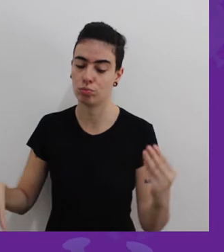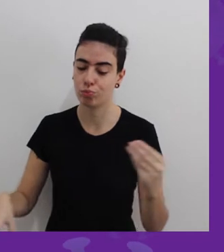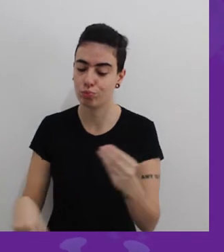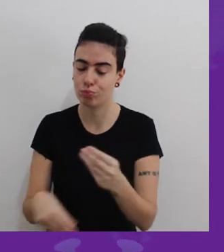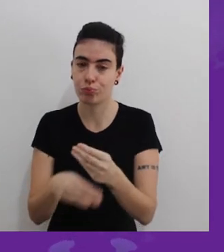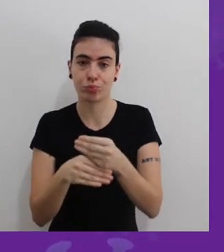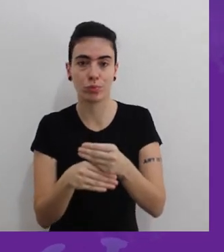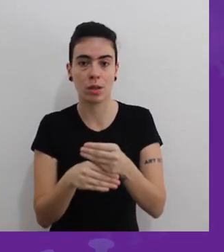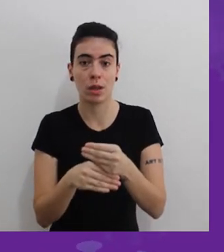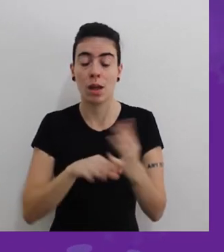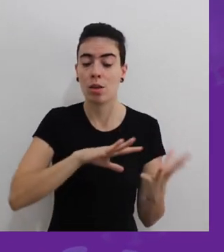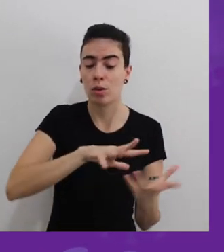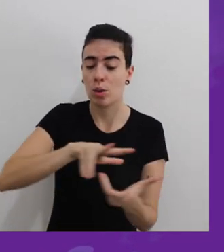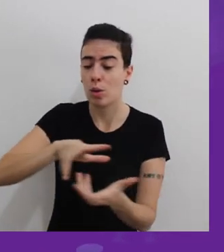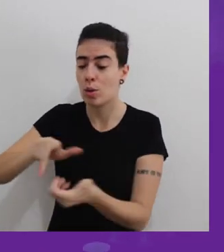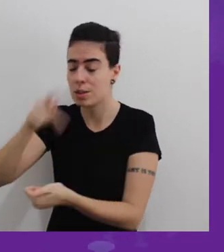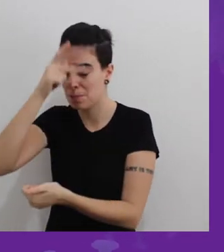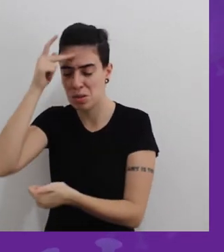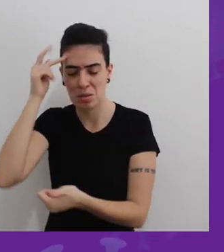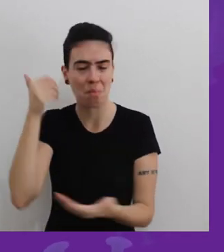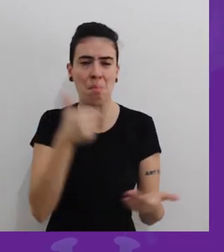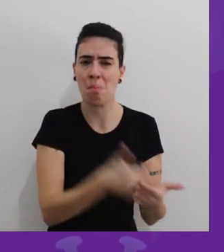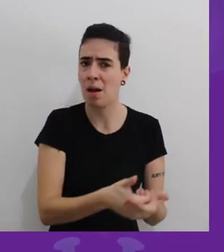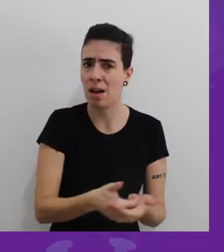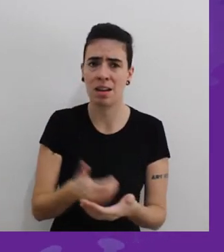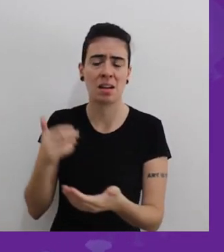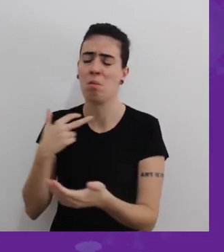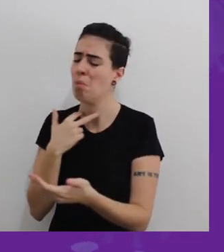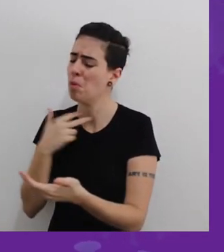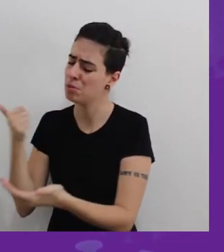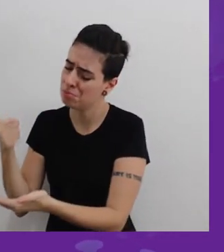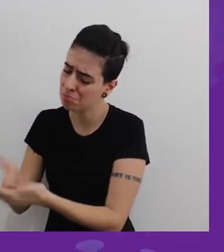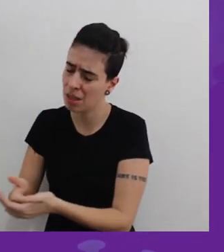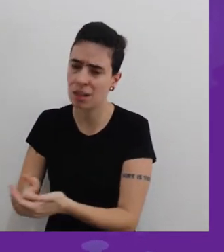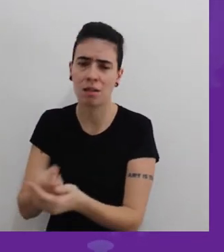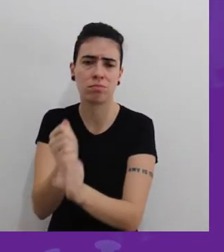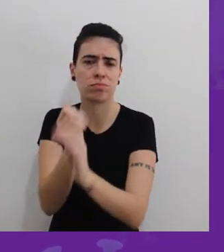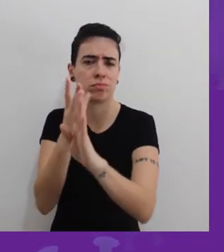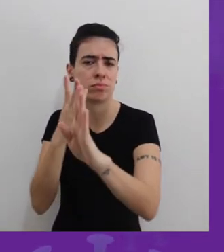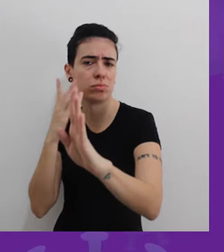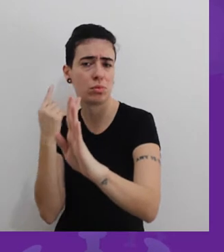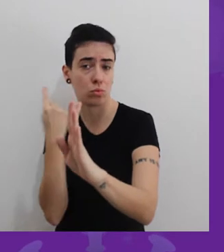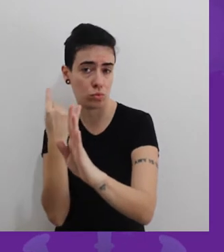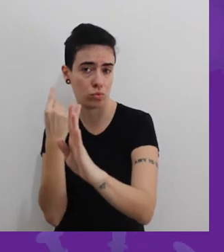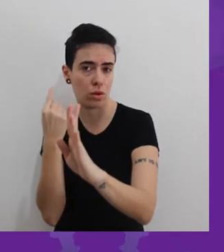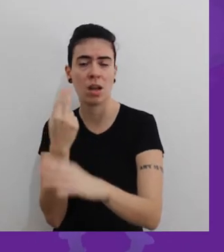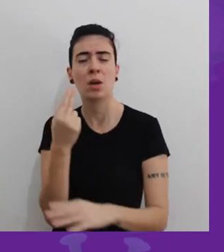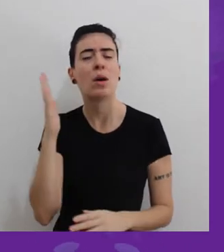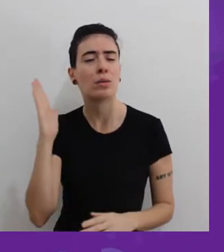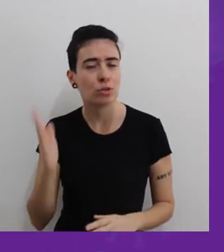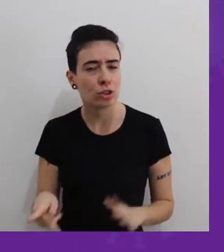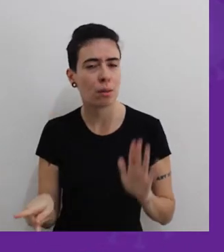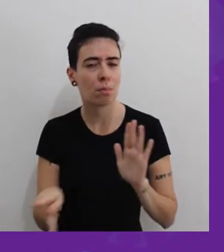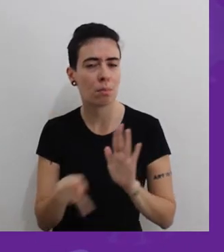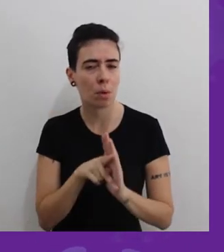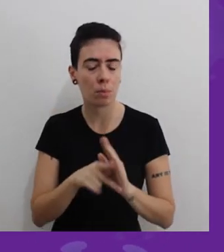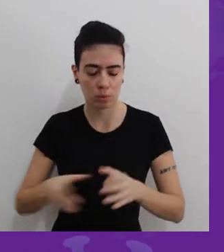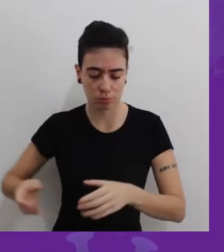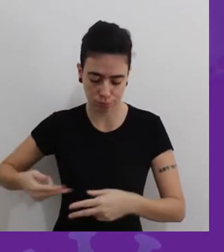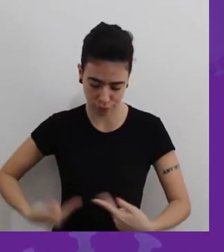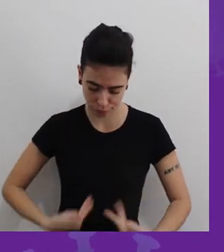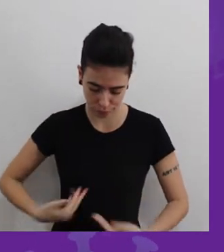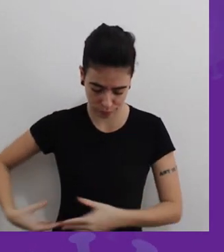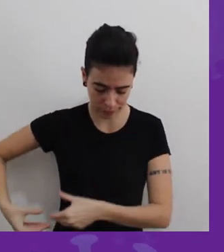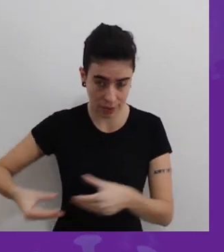independente se podem pagar ou se não podem pagar, numa fila única, semelhante ao que feito com transplantes, é uma forma de fazer